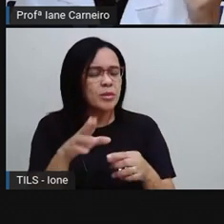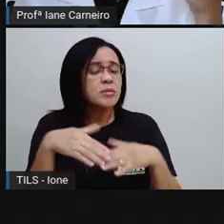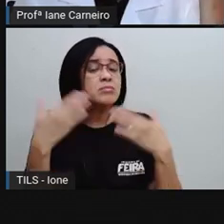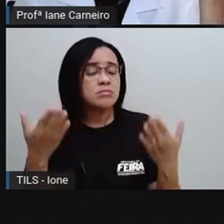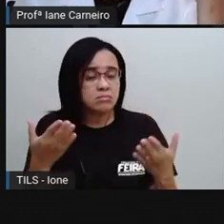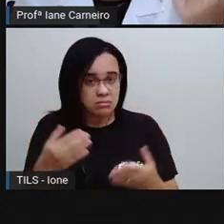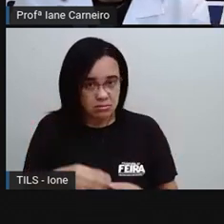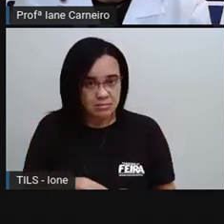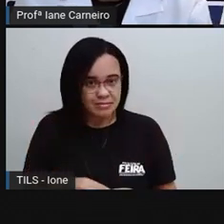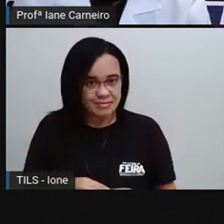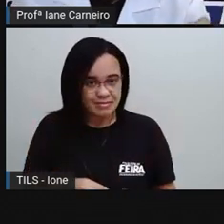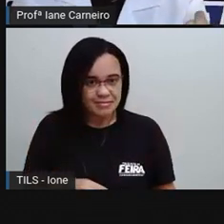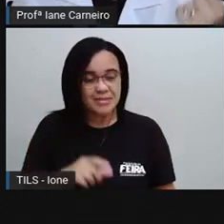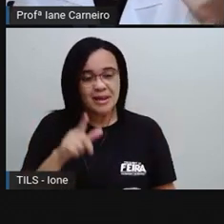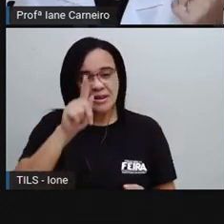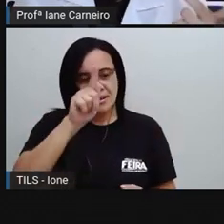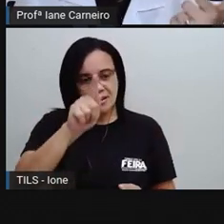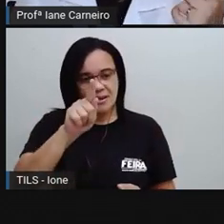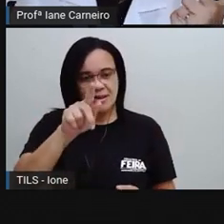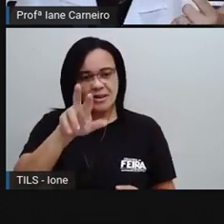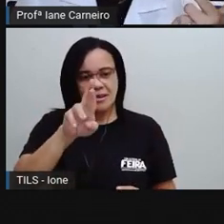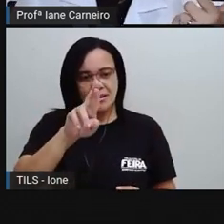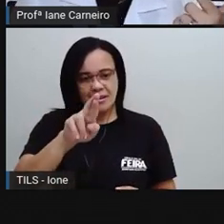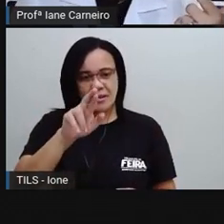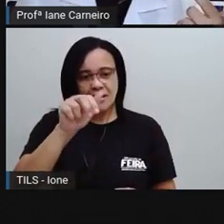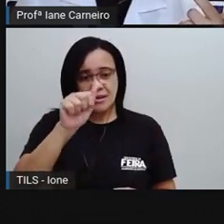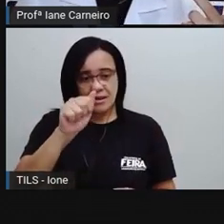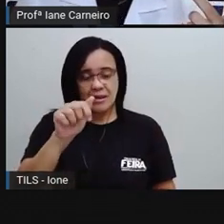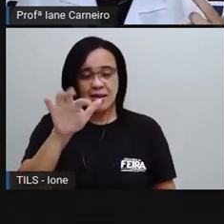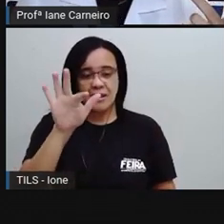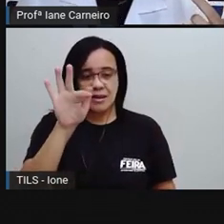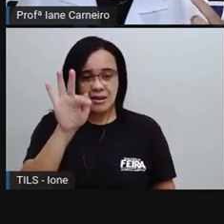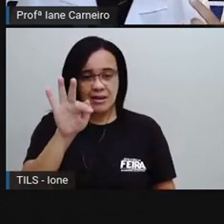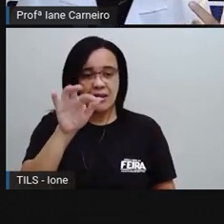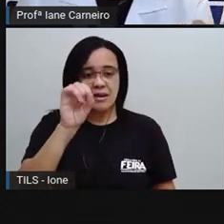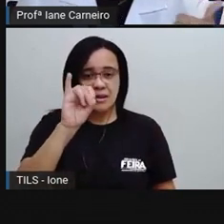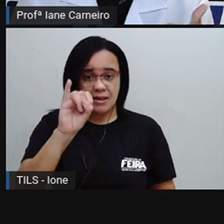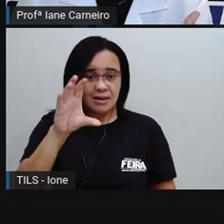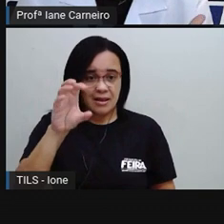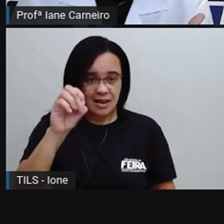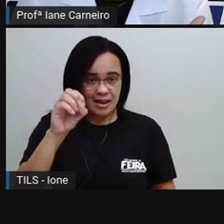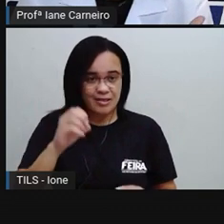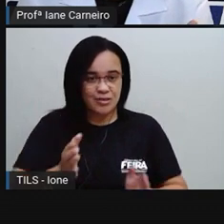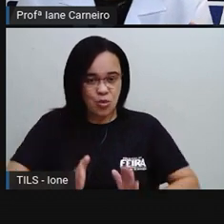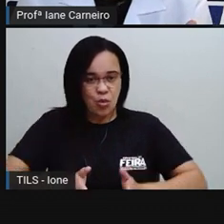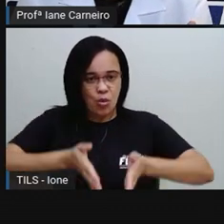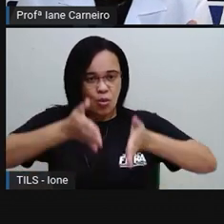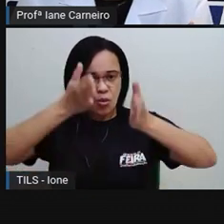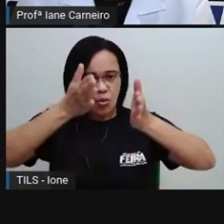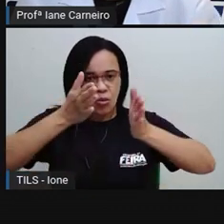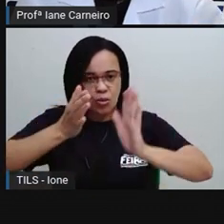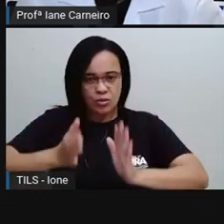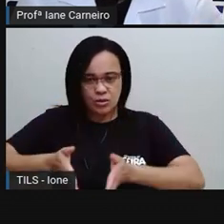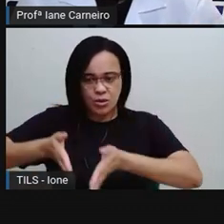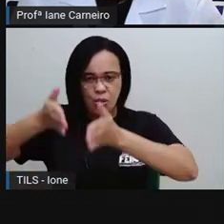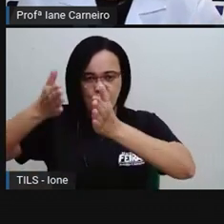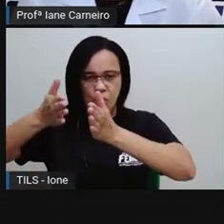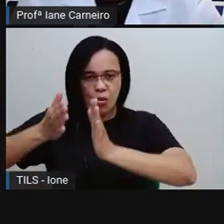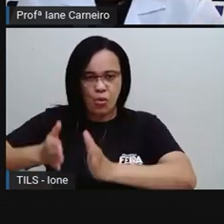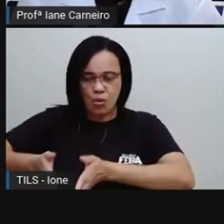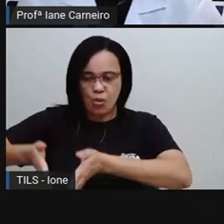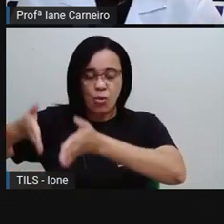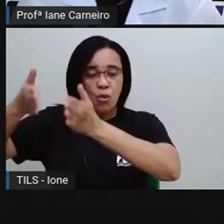É um gráfico, né? Um gráfico de colunas. Olha só. Vamos contar quantas colunas tem? Tem